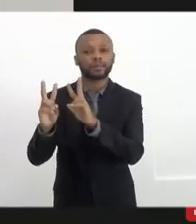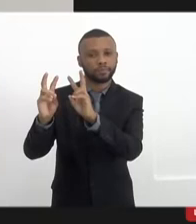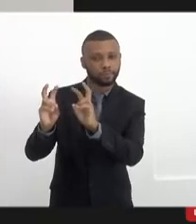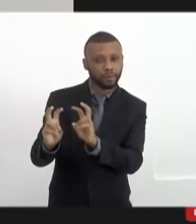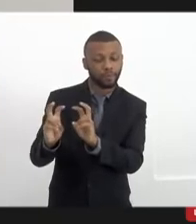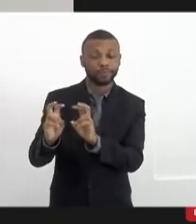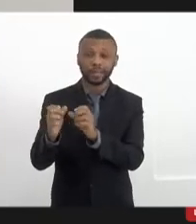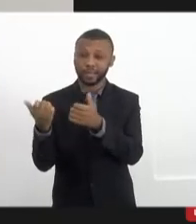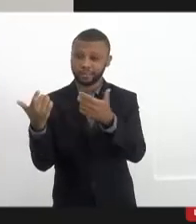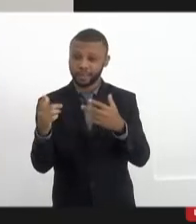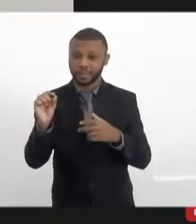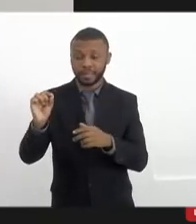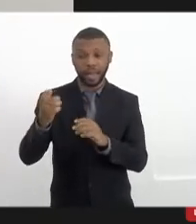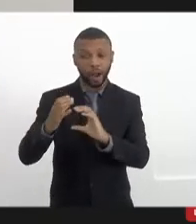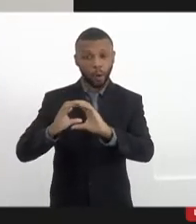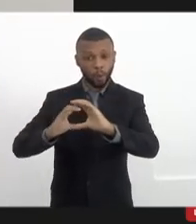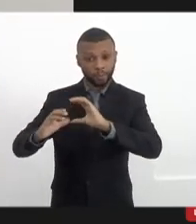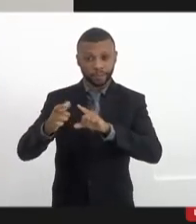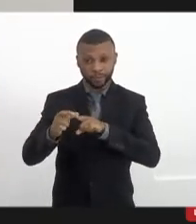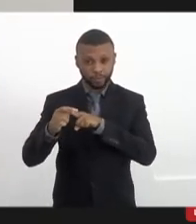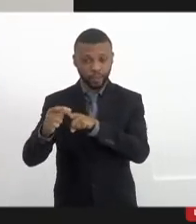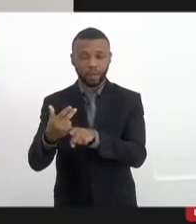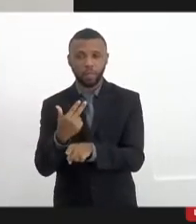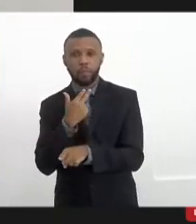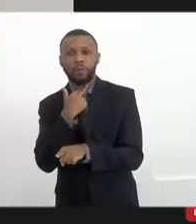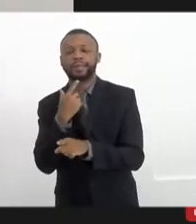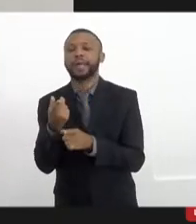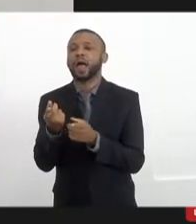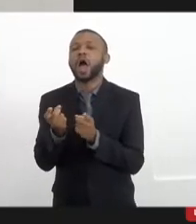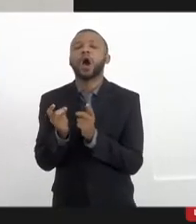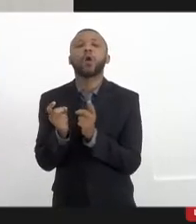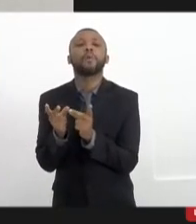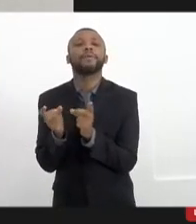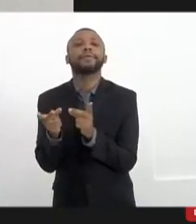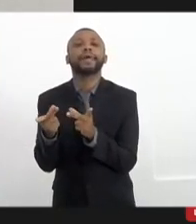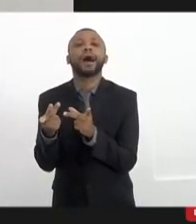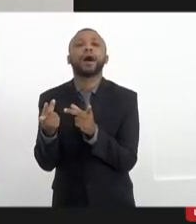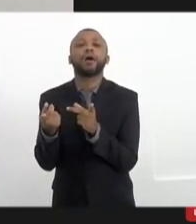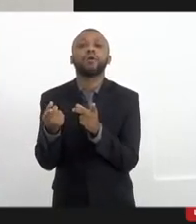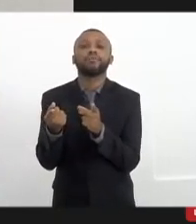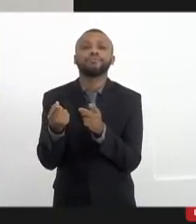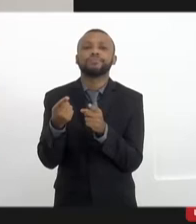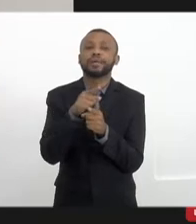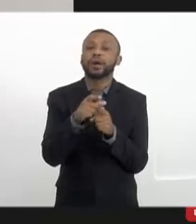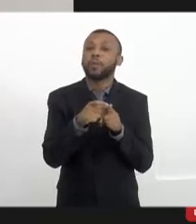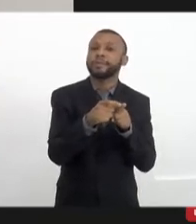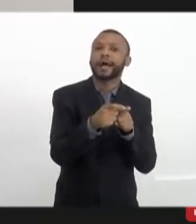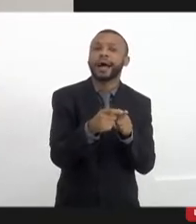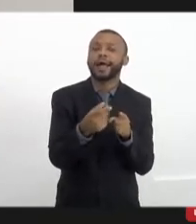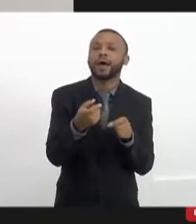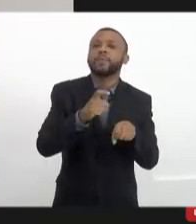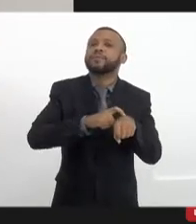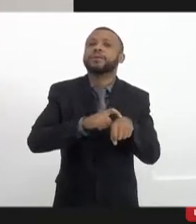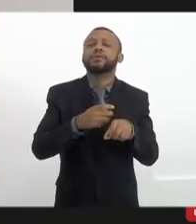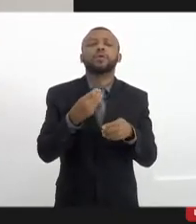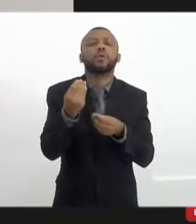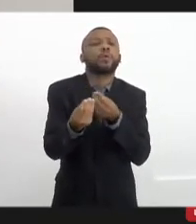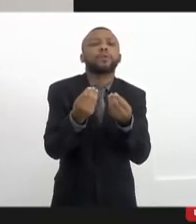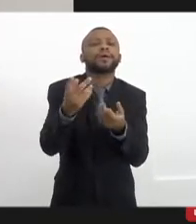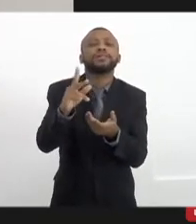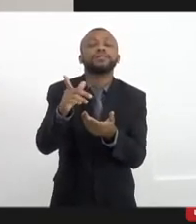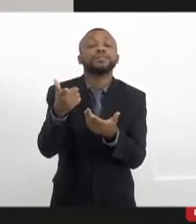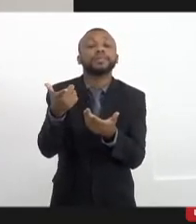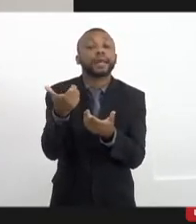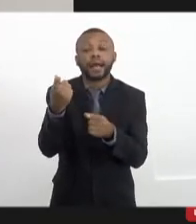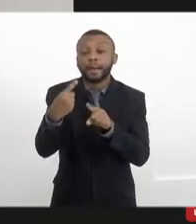dizem que a comunicação comunitária não pode ser comercial ao mesmo tempo. Como é que a gente faz para manter tudo isso? E se a gente